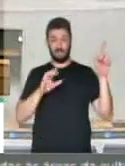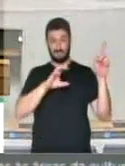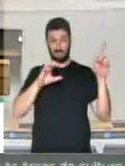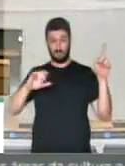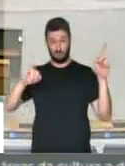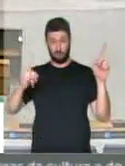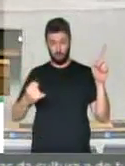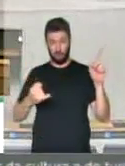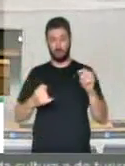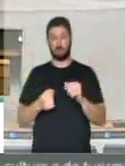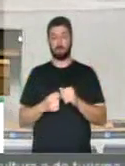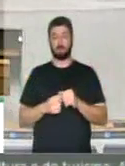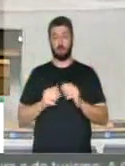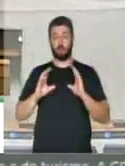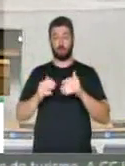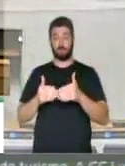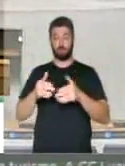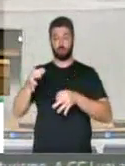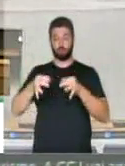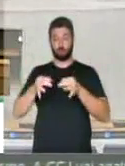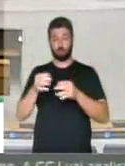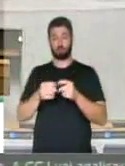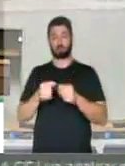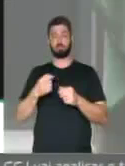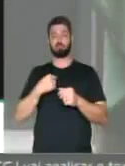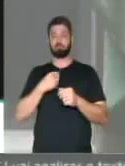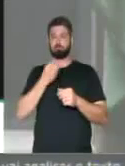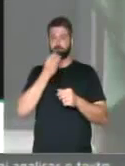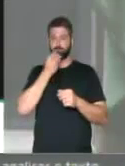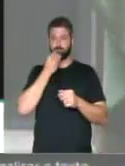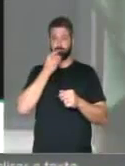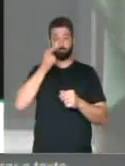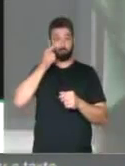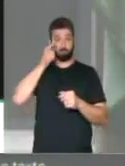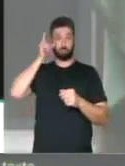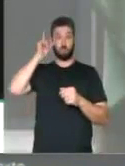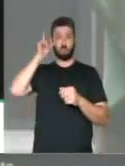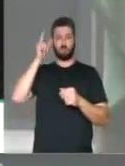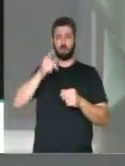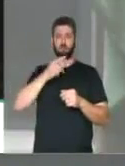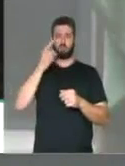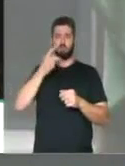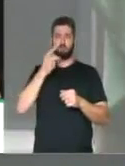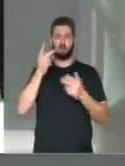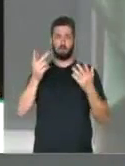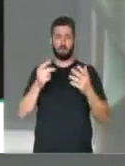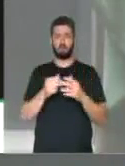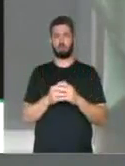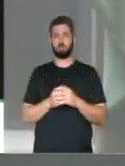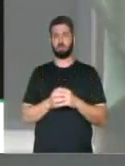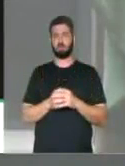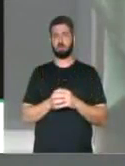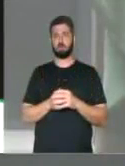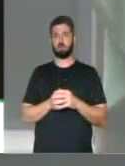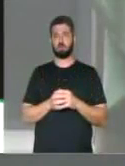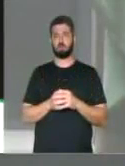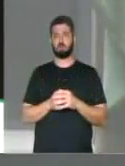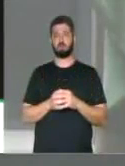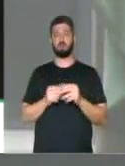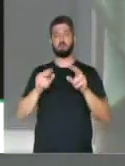eu tive a oportunidade de ontem falar da